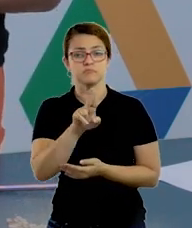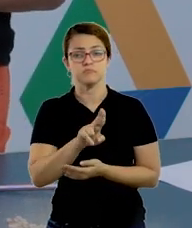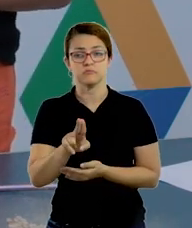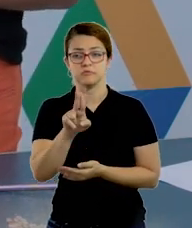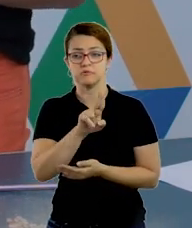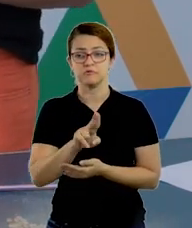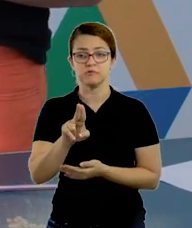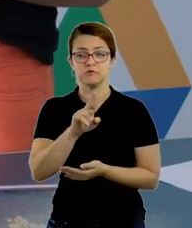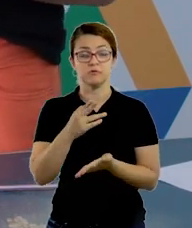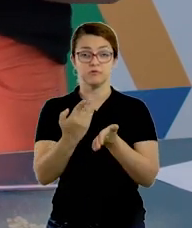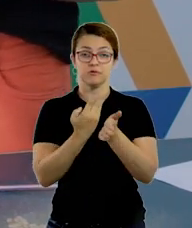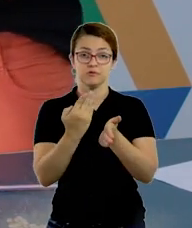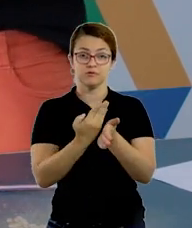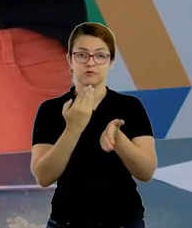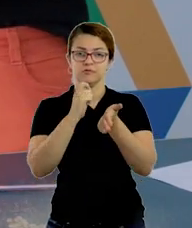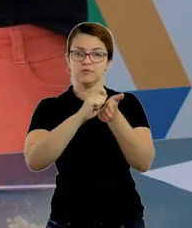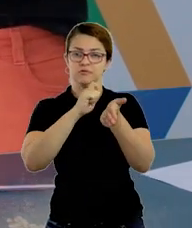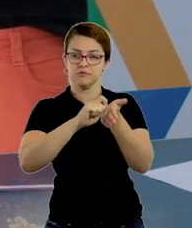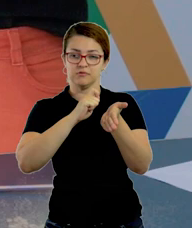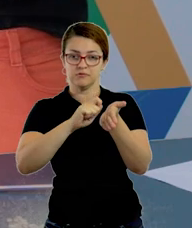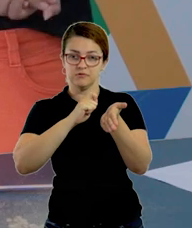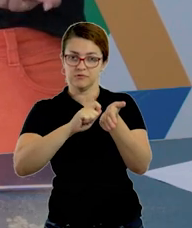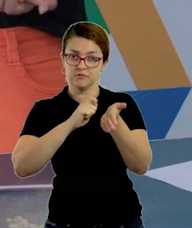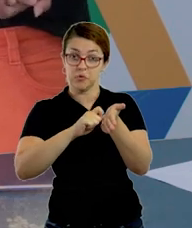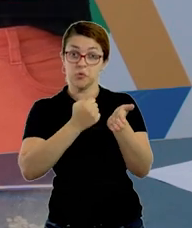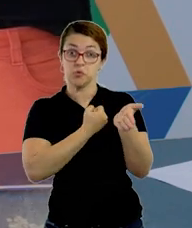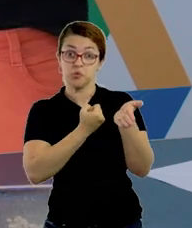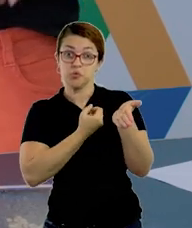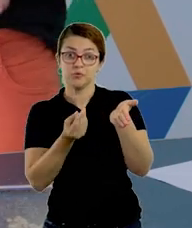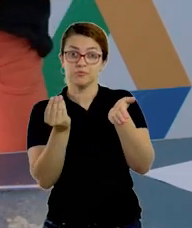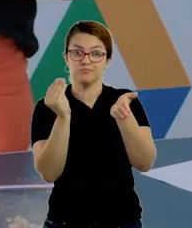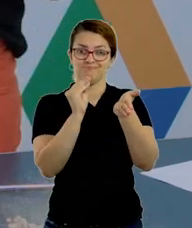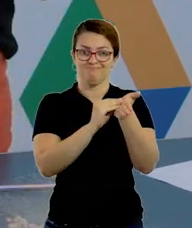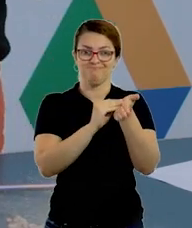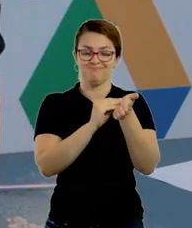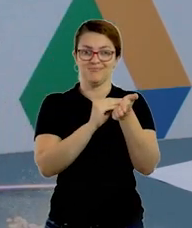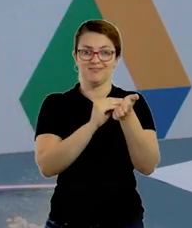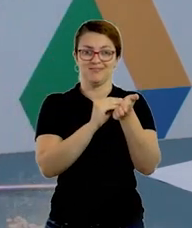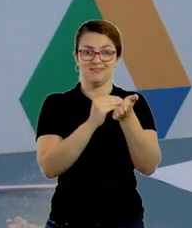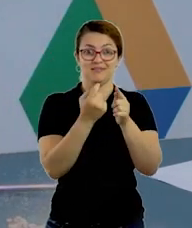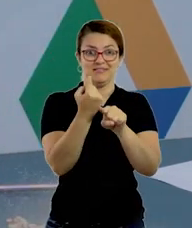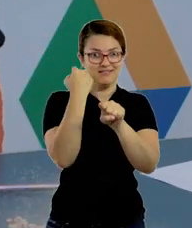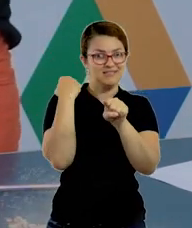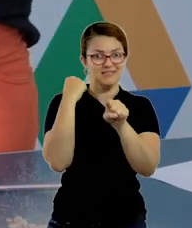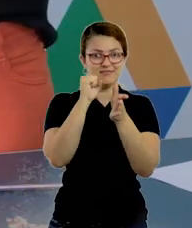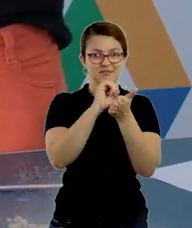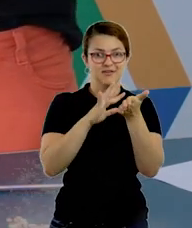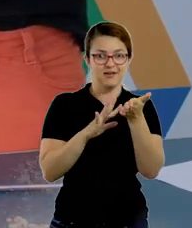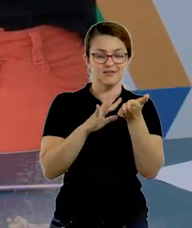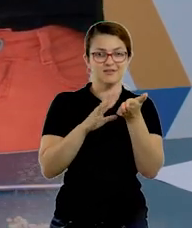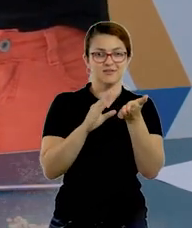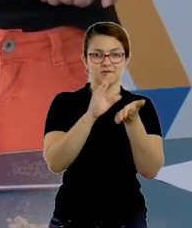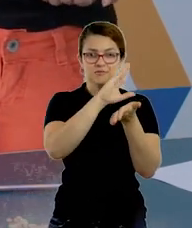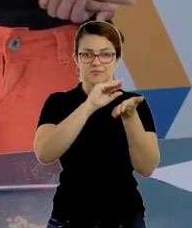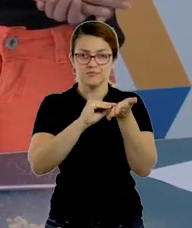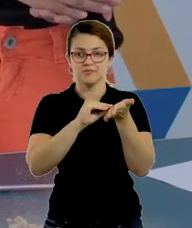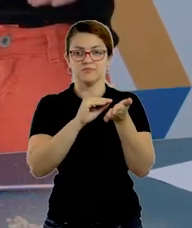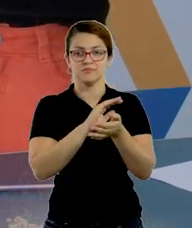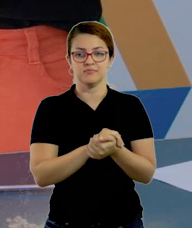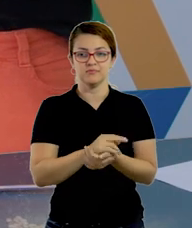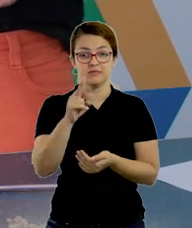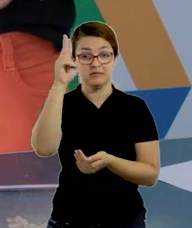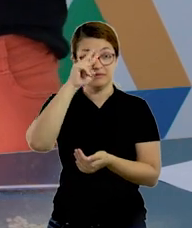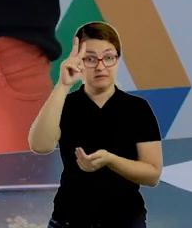escrevendo, por extenso, os números encontrados na atividade anterior. Lembrando que a escrita por extenso, como nós vimos na nossa aula anterior,